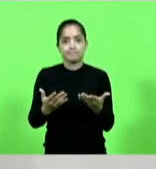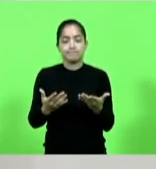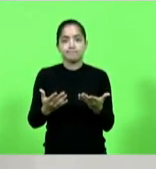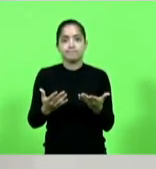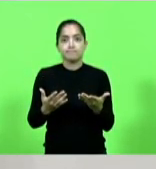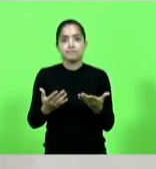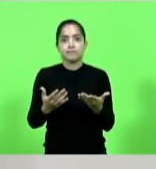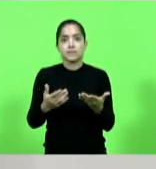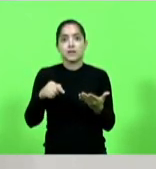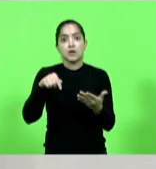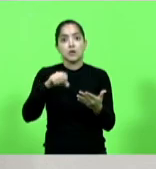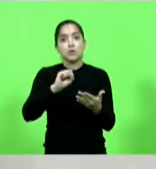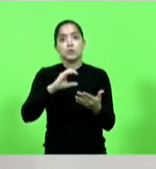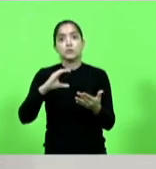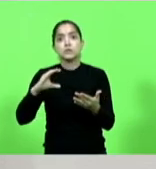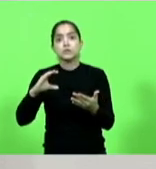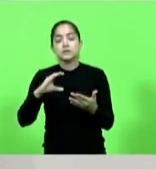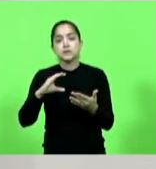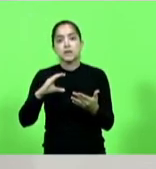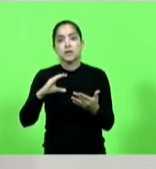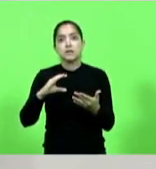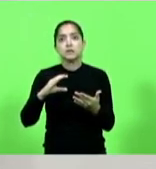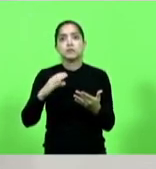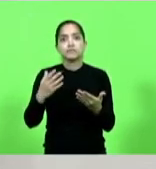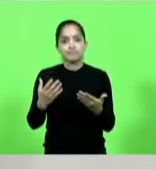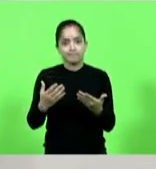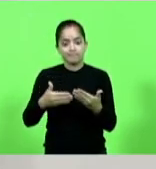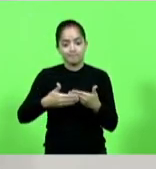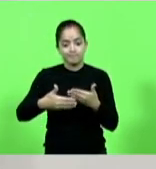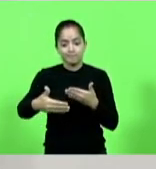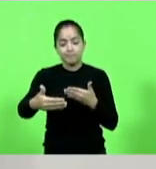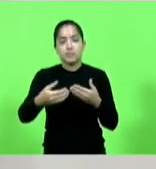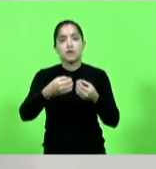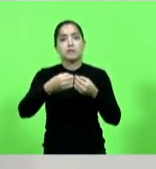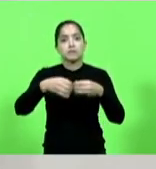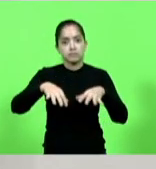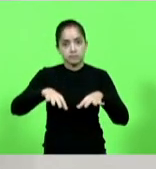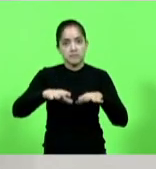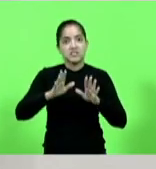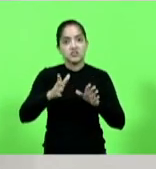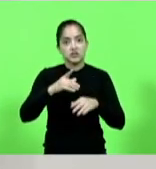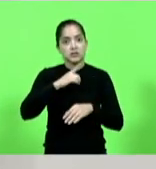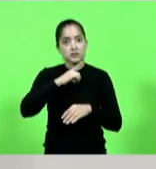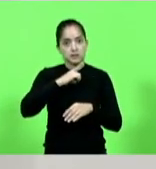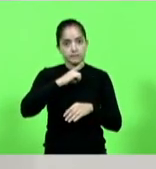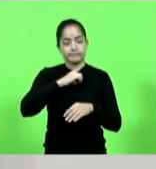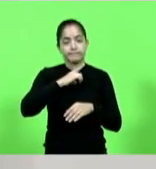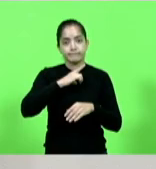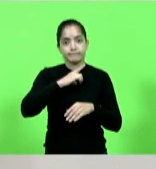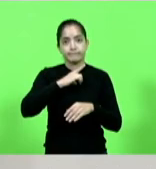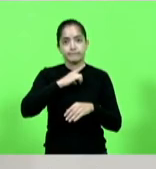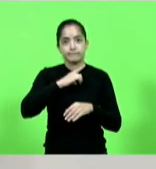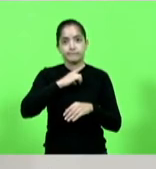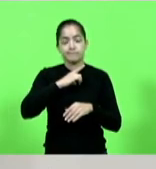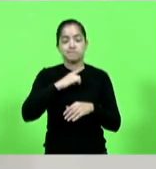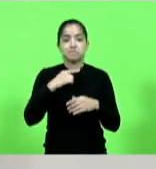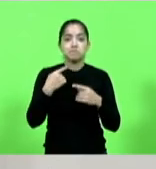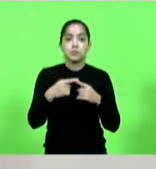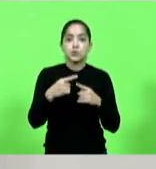o Estado de Santa Catarina terá um grande prejuízo, já está tendo, por conta de não conseguir